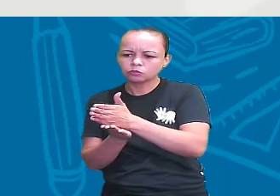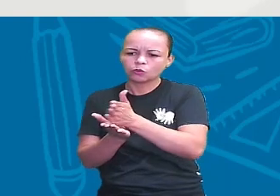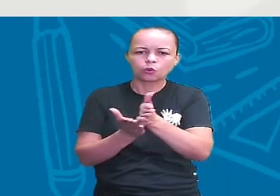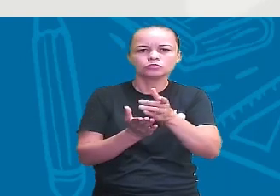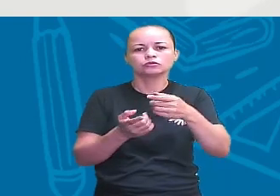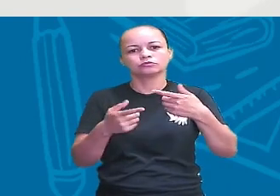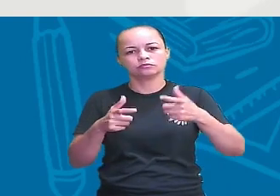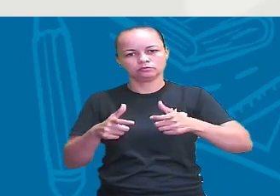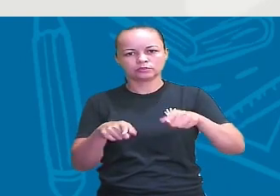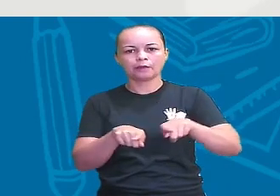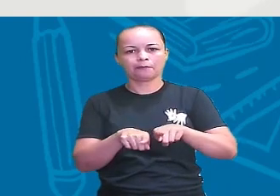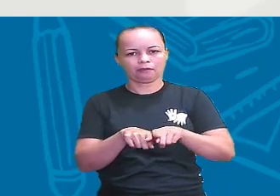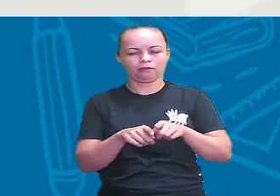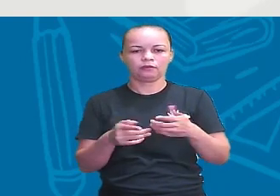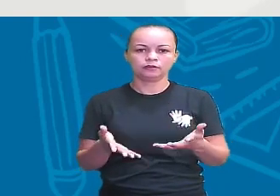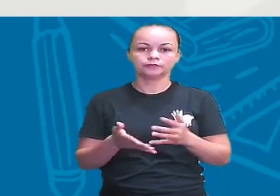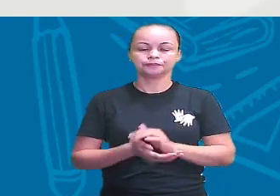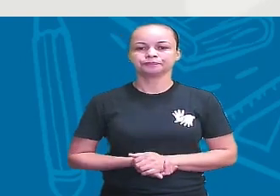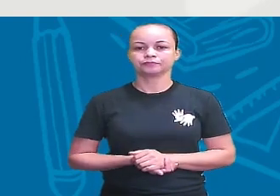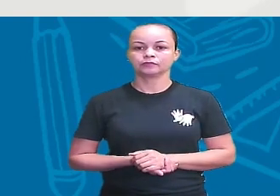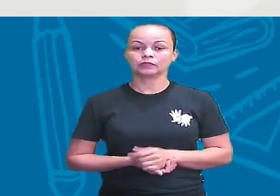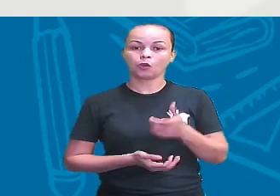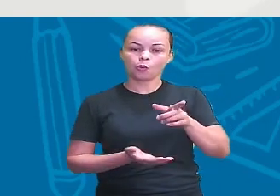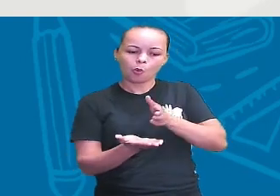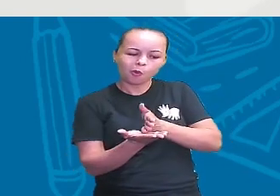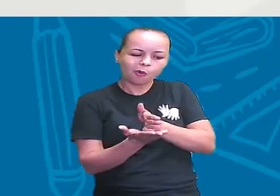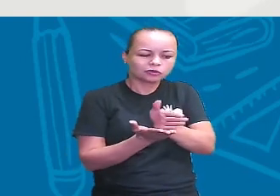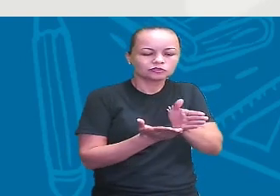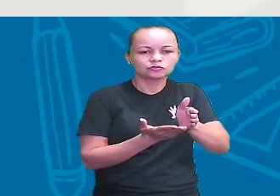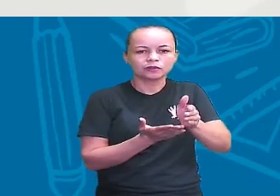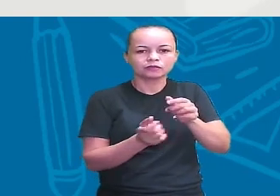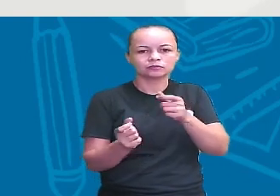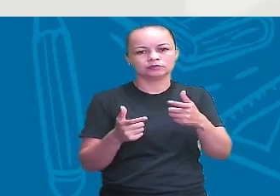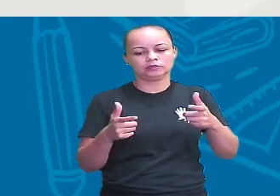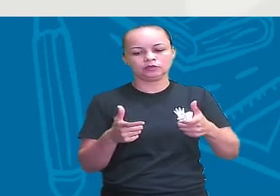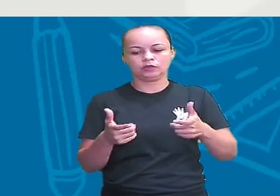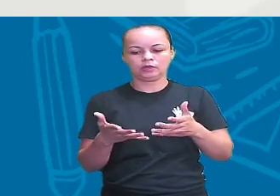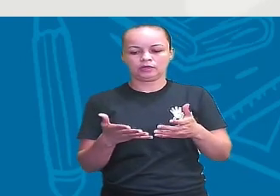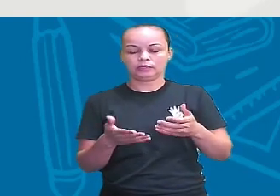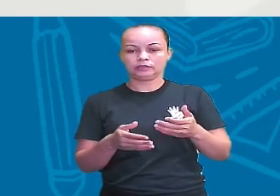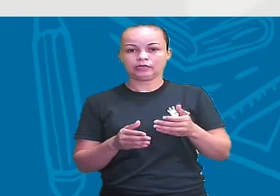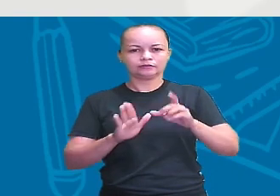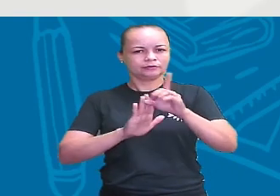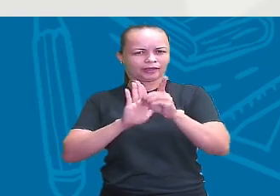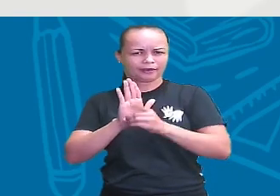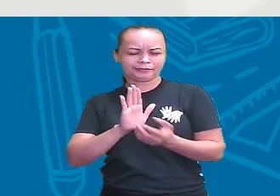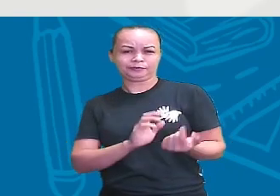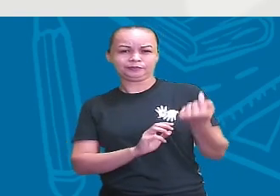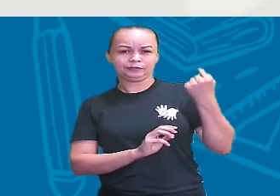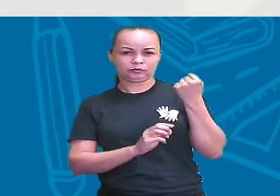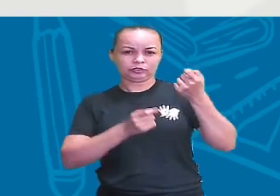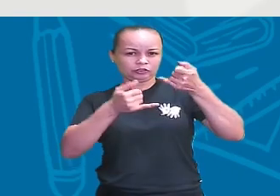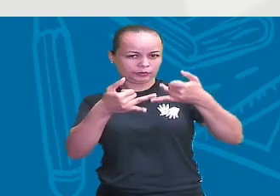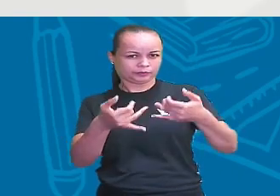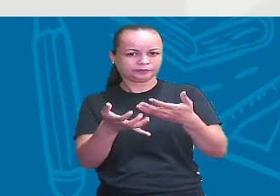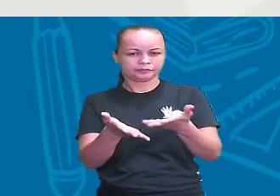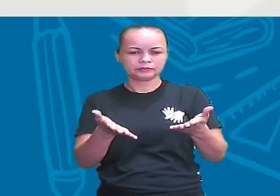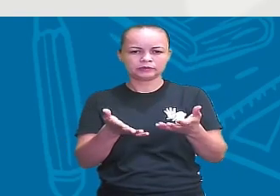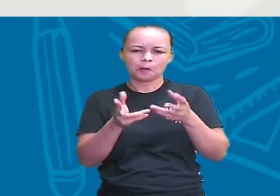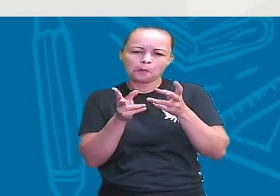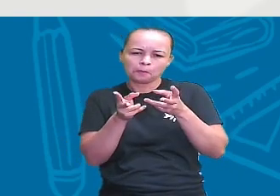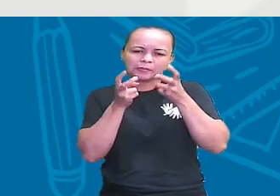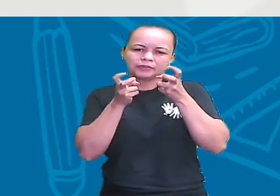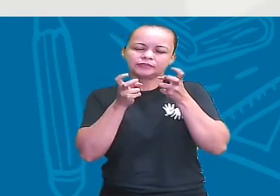Então, vamos lá, outros percursos, tá? Então, nas últimas décadas, como eu tava dizendo a vocês, né, começou a perceber